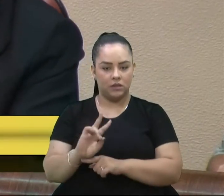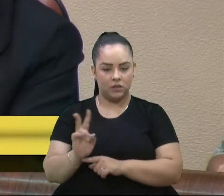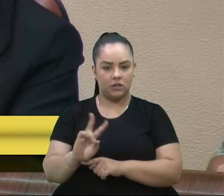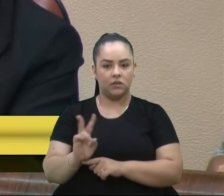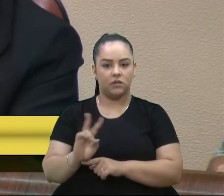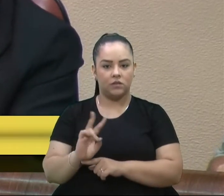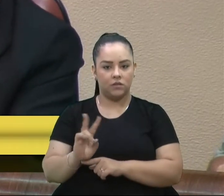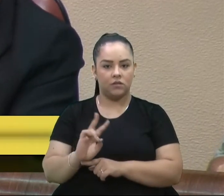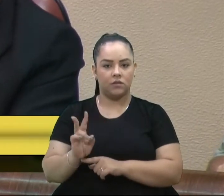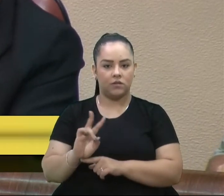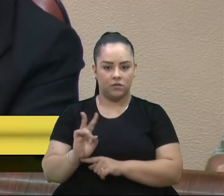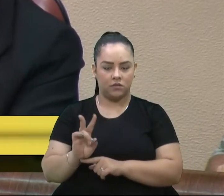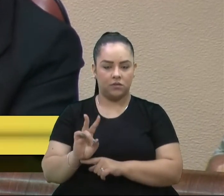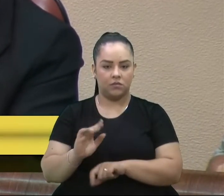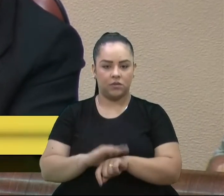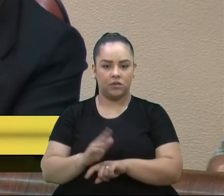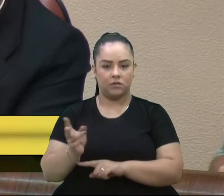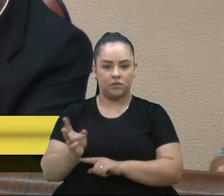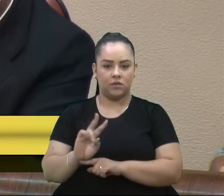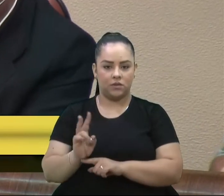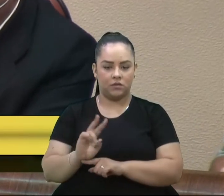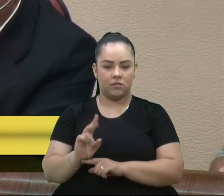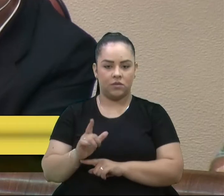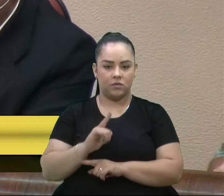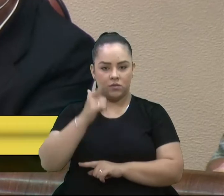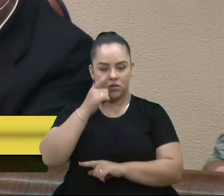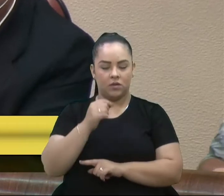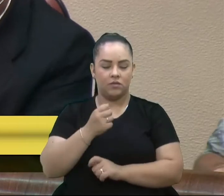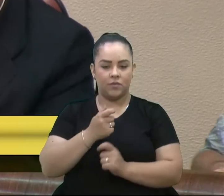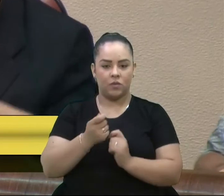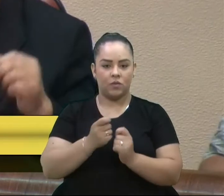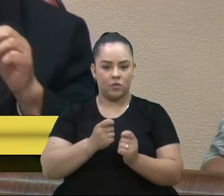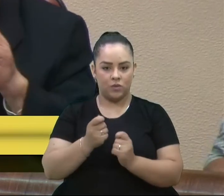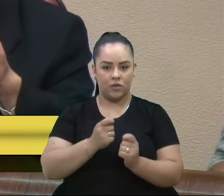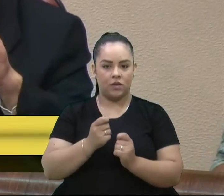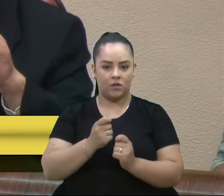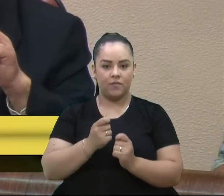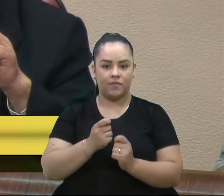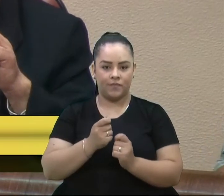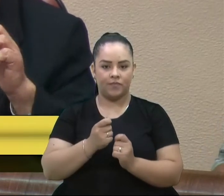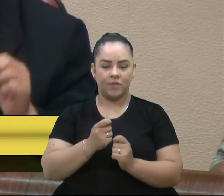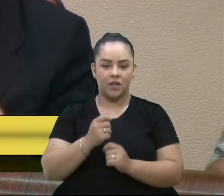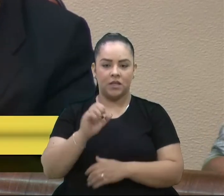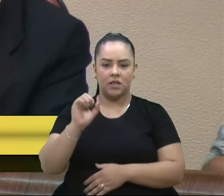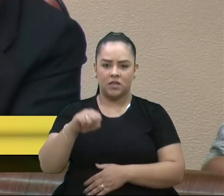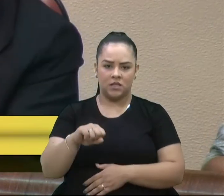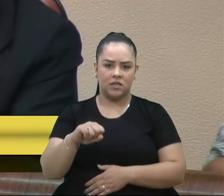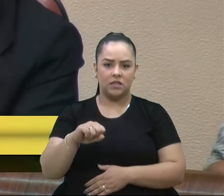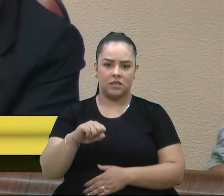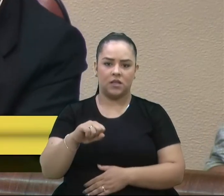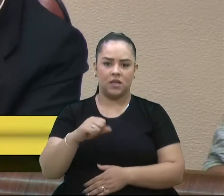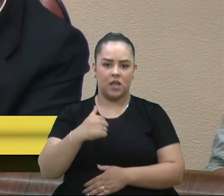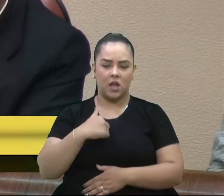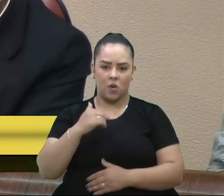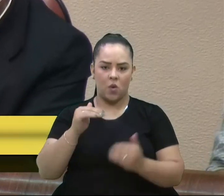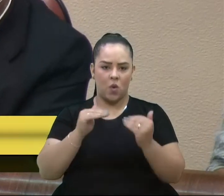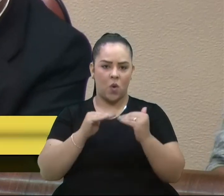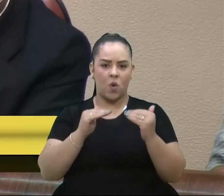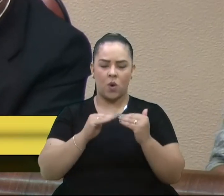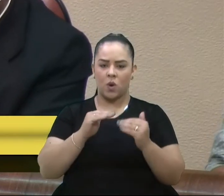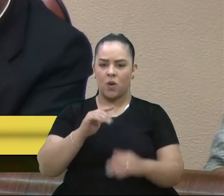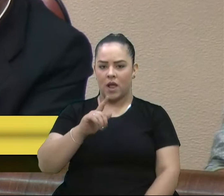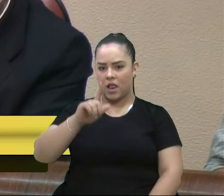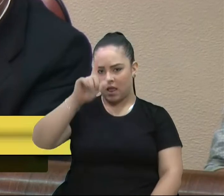conter o desmatamento ilegal, eu concordo, eu concordo. A Alemanha